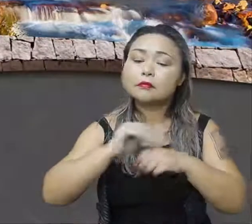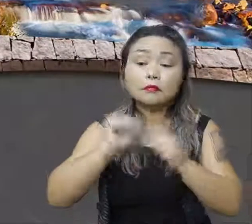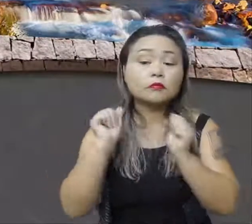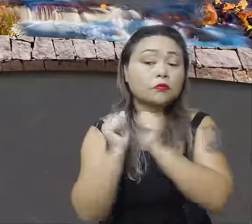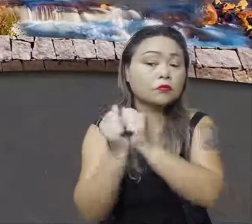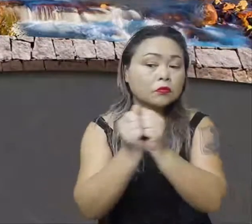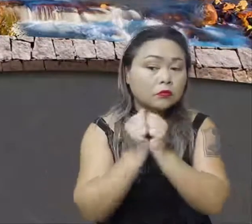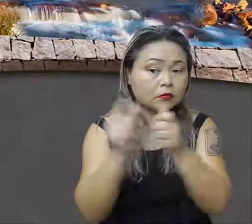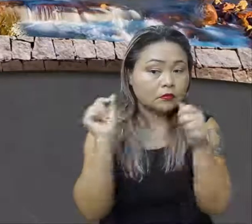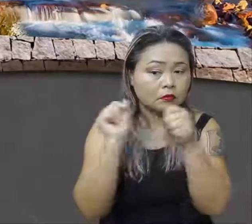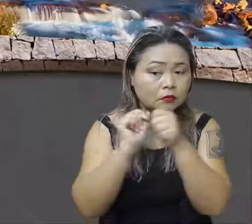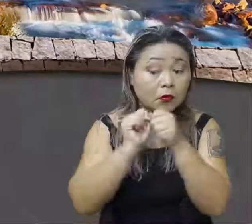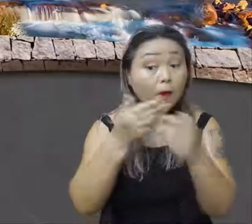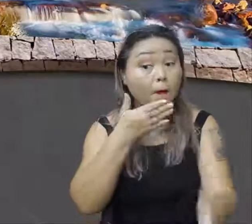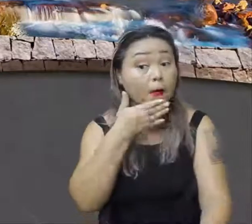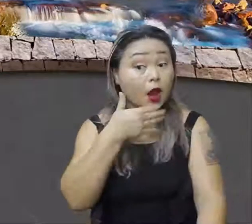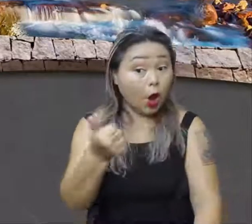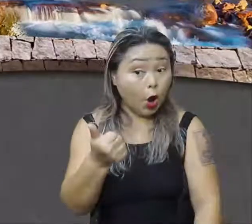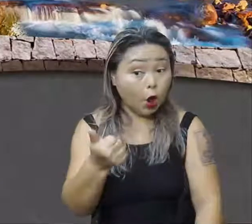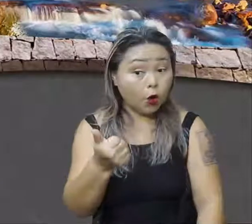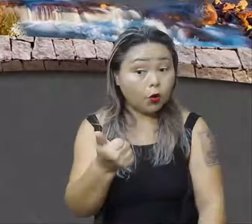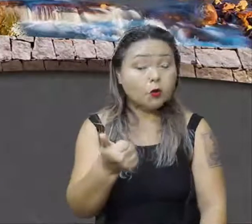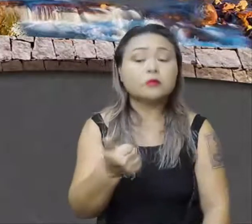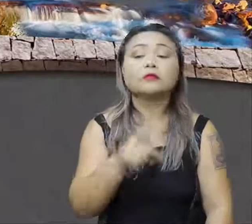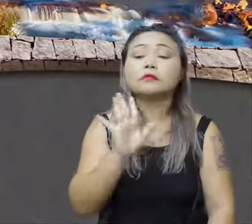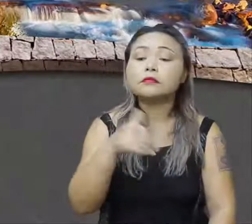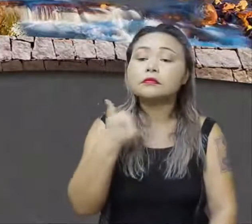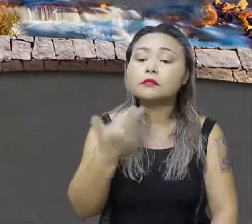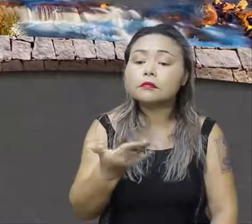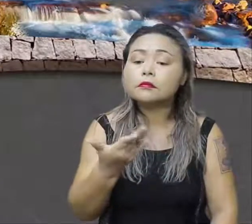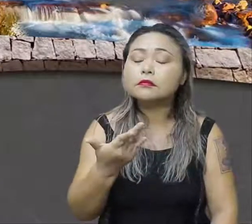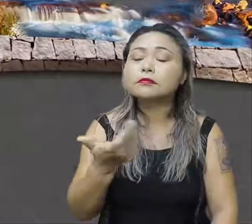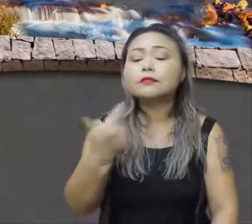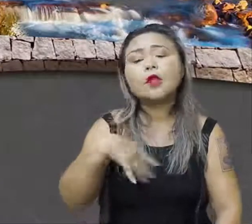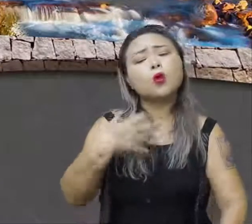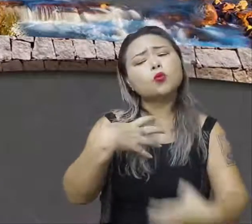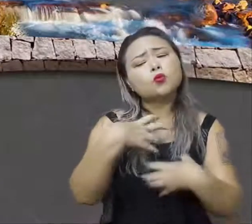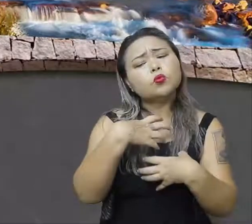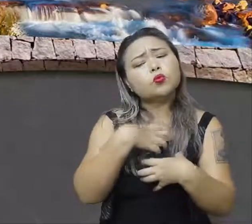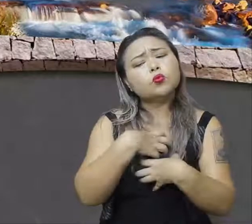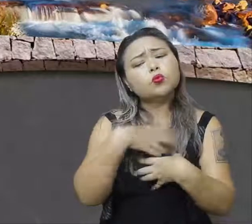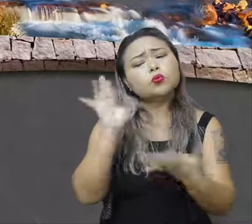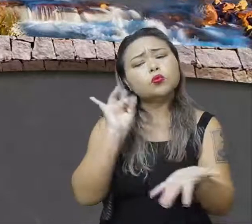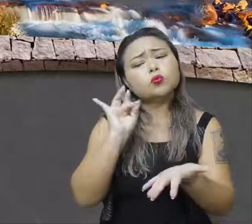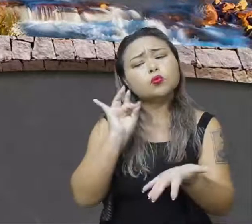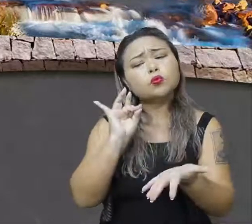vocês fazendo cada dia o melhor. Eu me sinto um verdadeiro